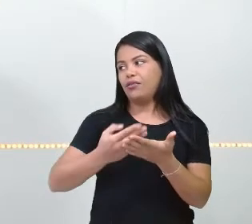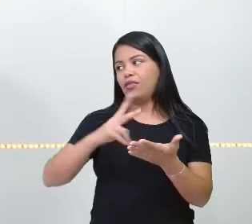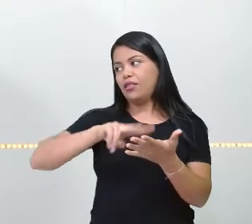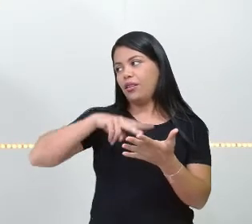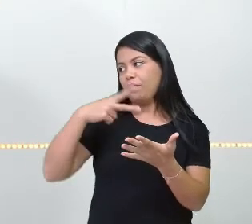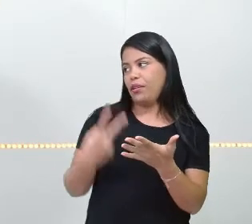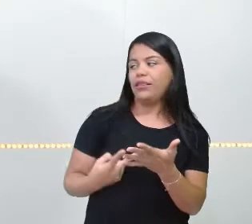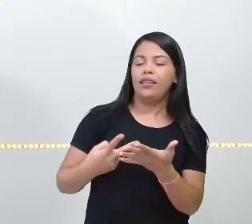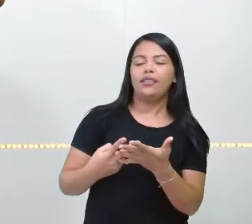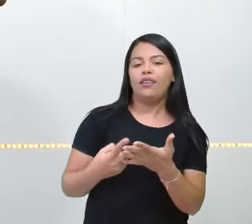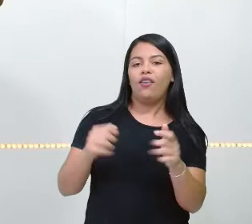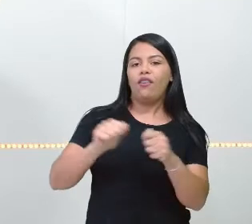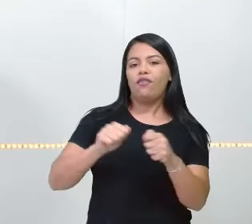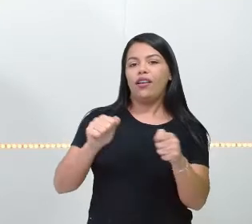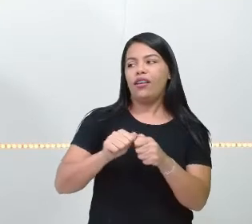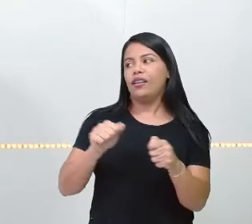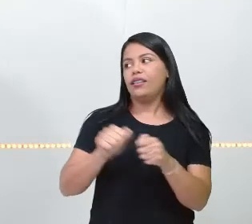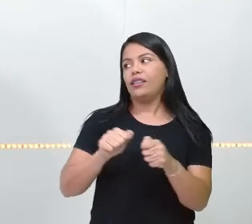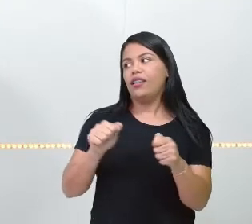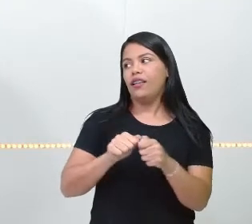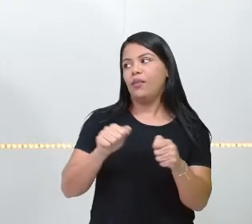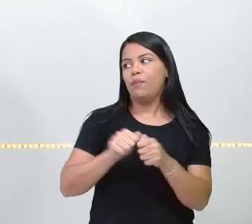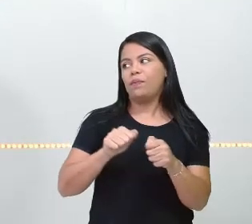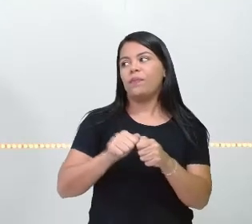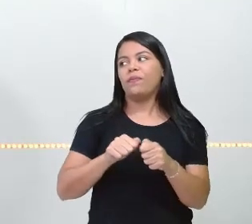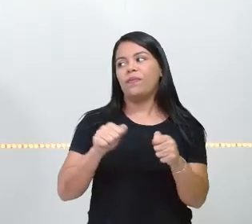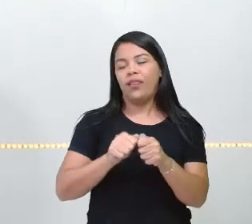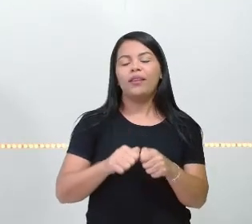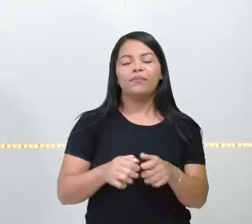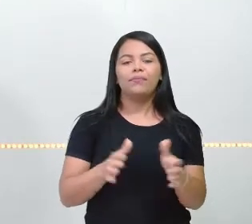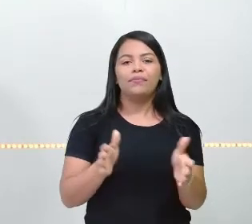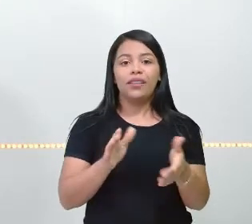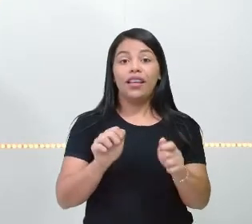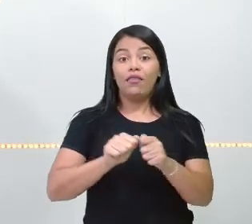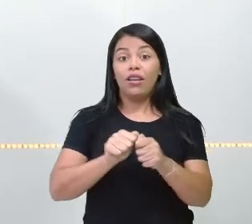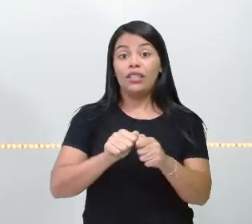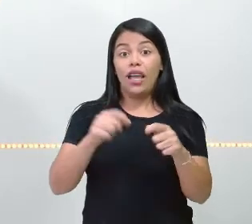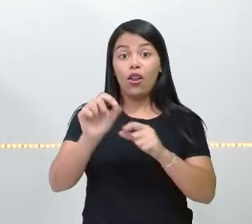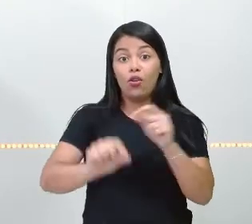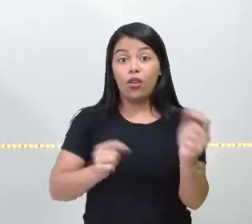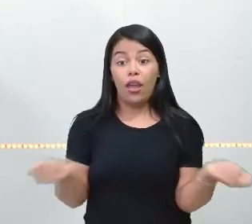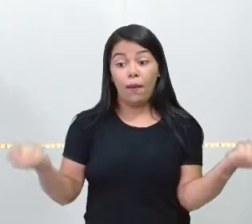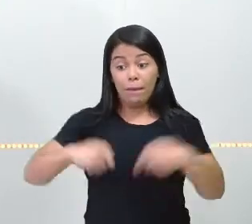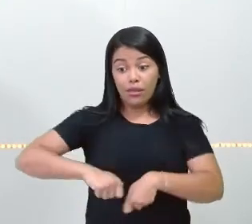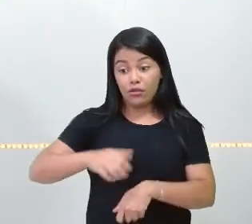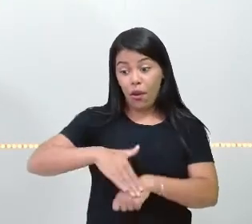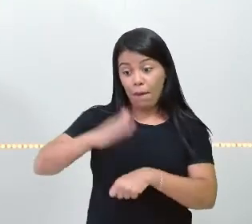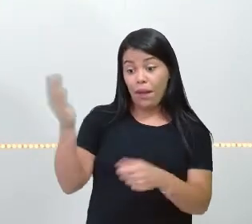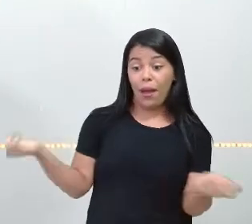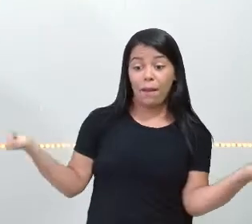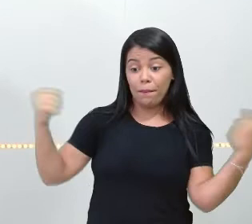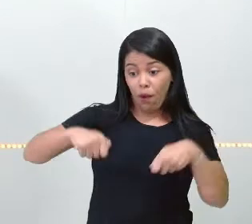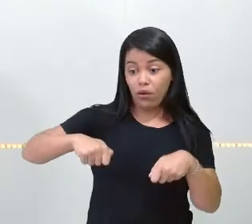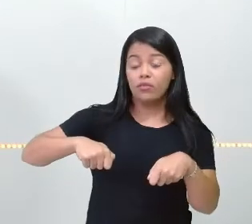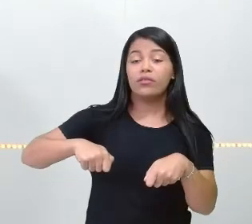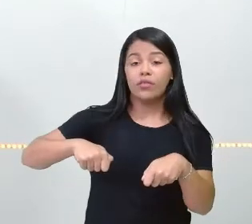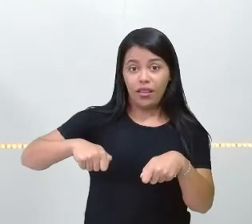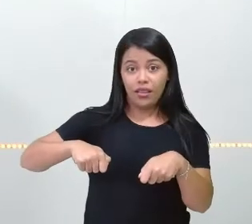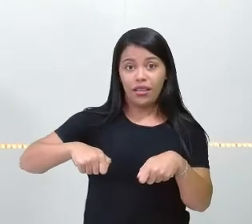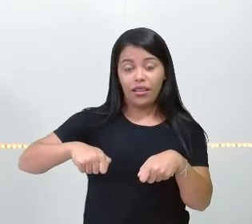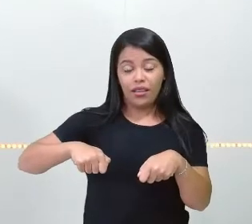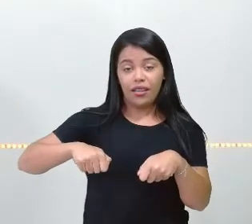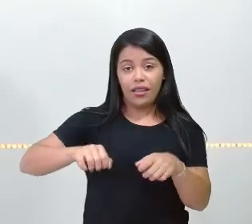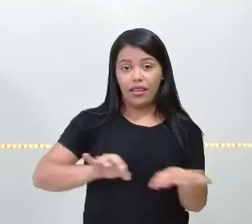certo? Tornando as pessoas, que mais pessoas possam acompanhar, tá certo? E